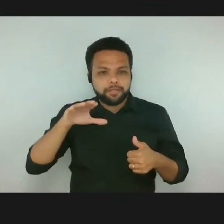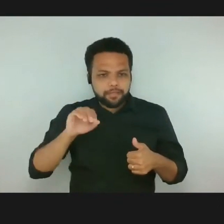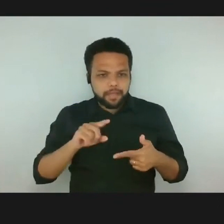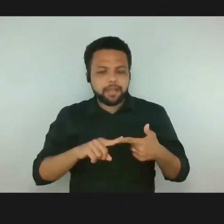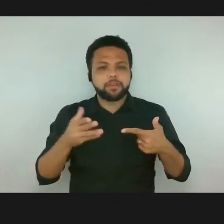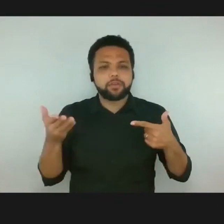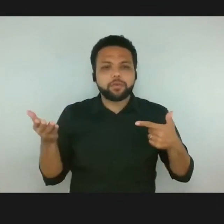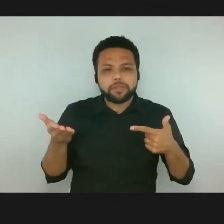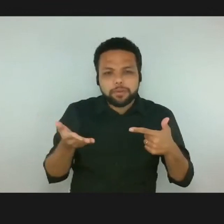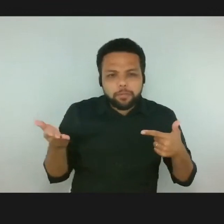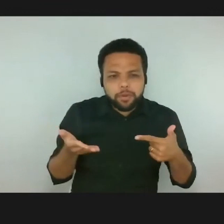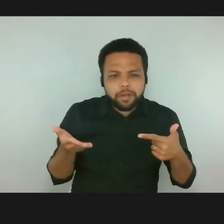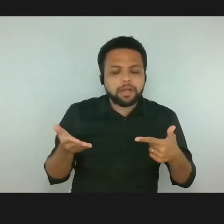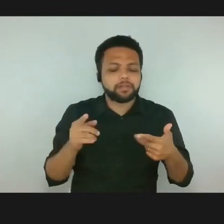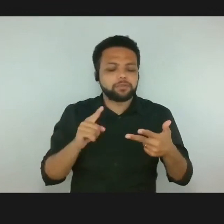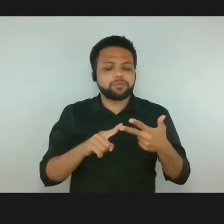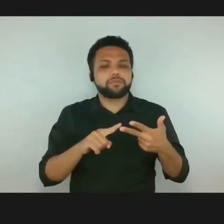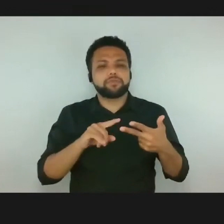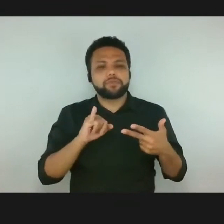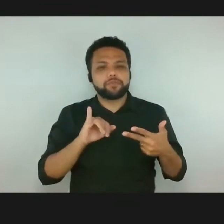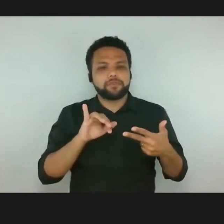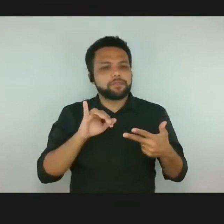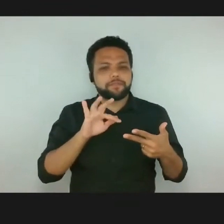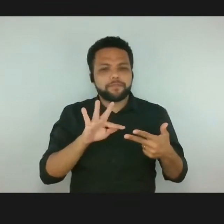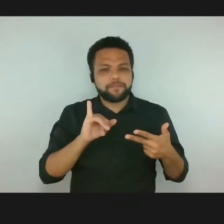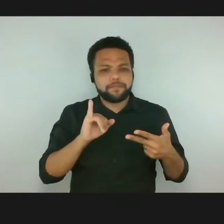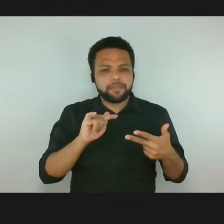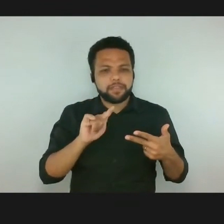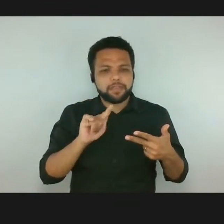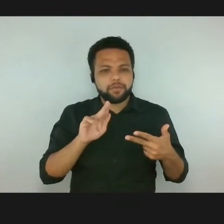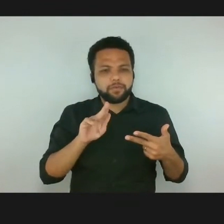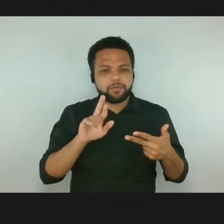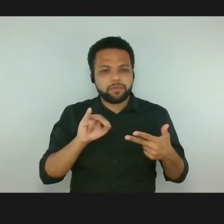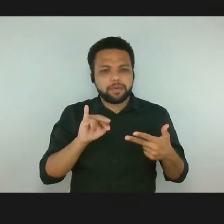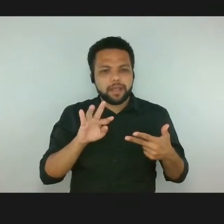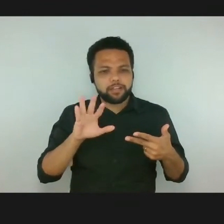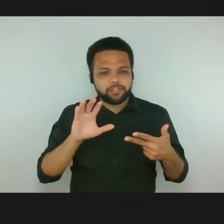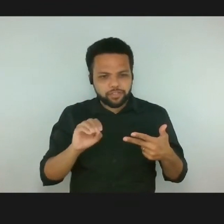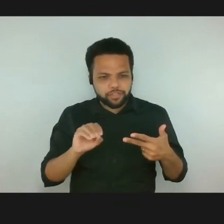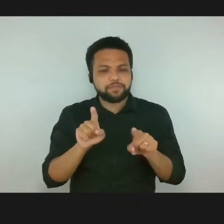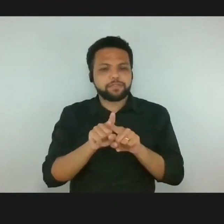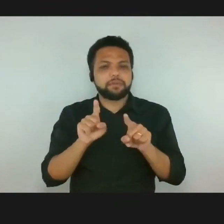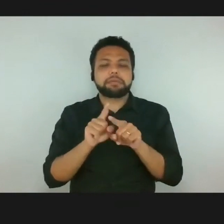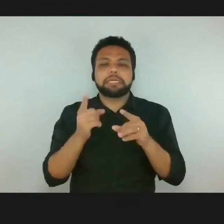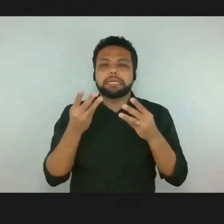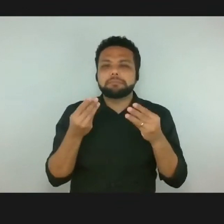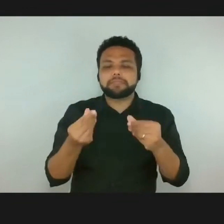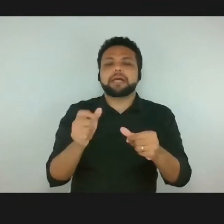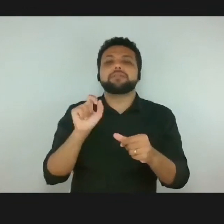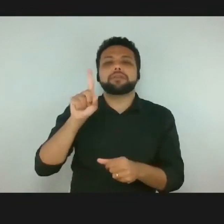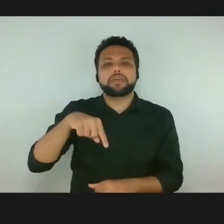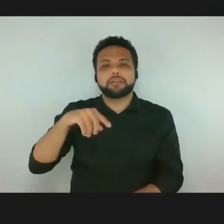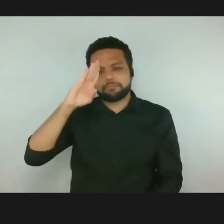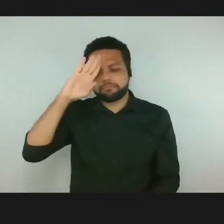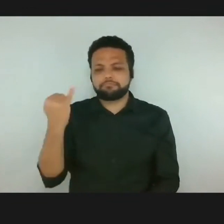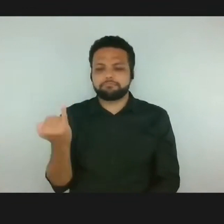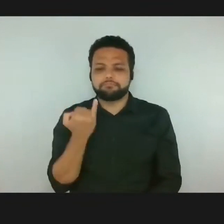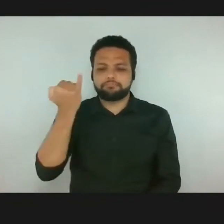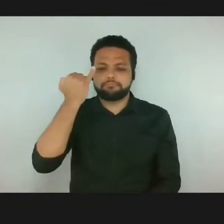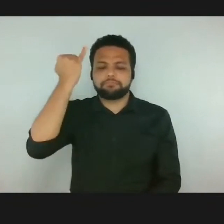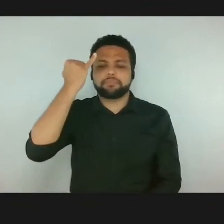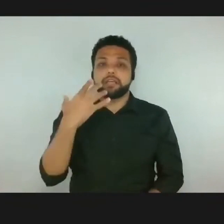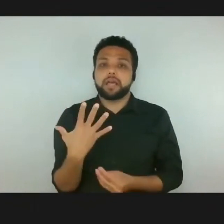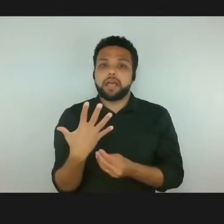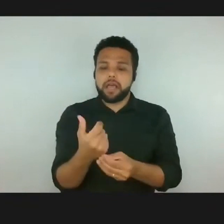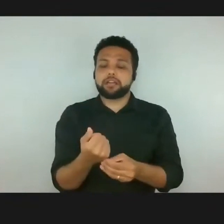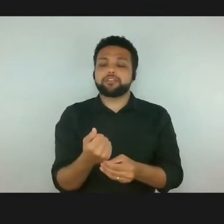abstrato, a gente também tenta mostrar o acervo, estabelecer discussões do que é fundamental na arte moderna e na contemporânea,